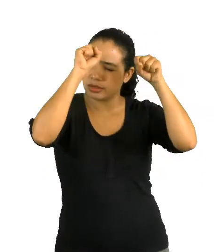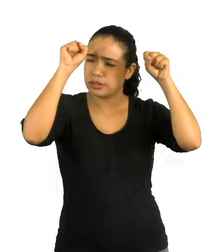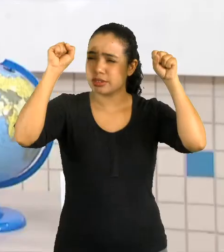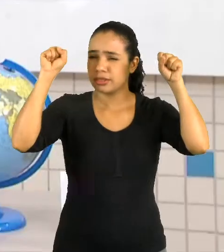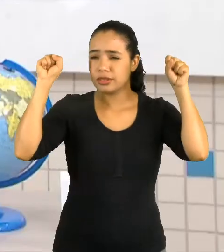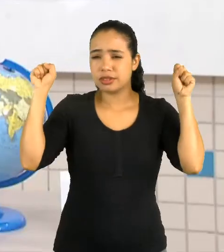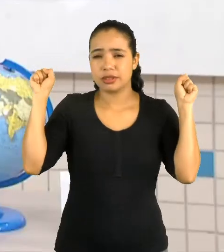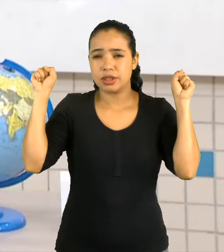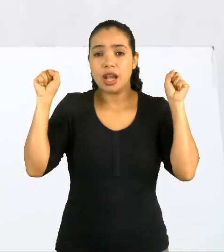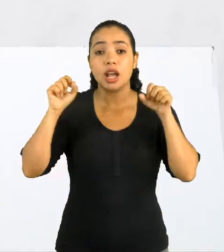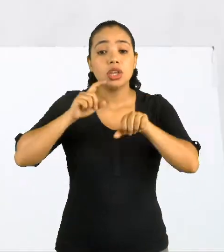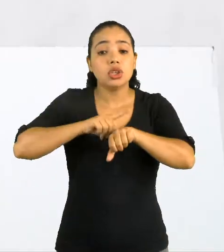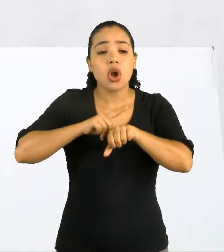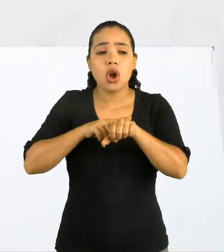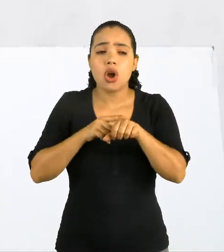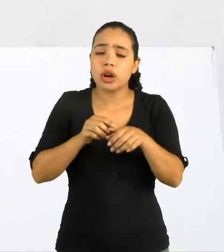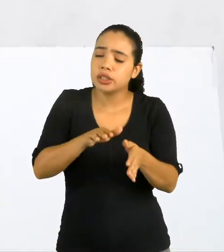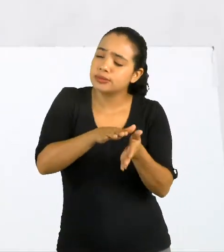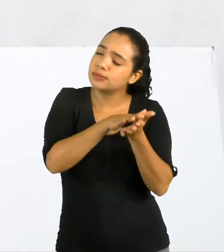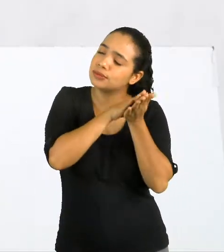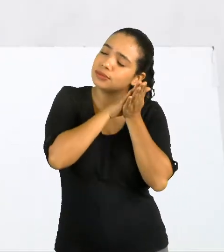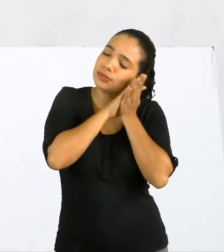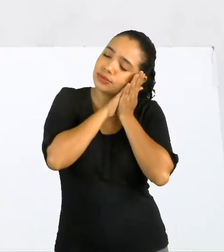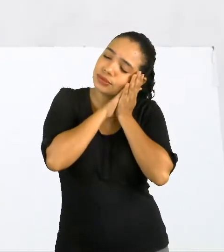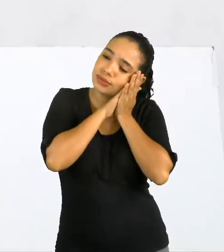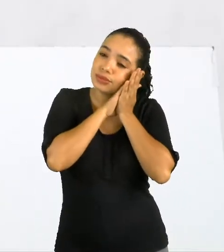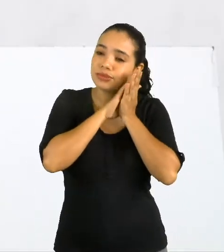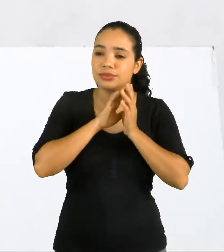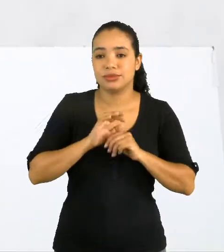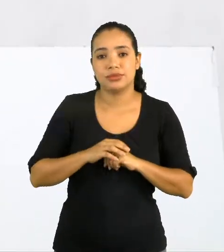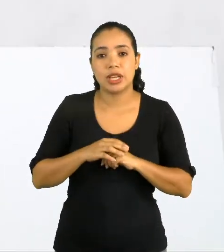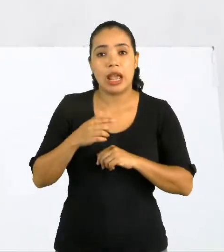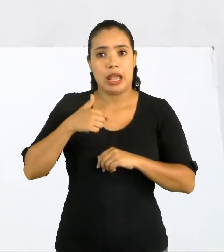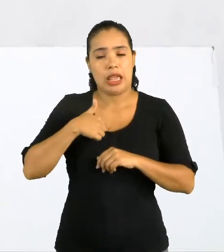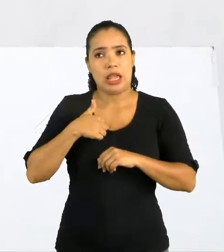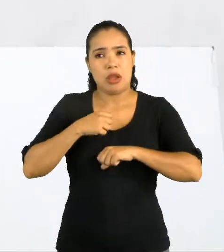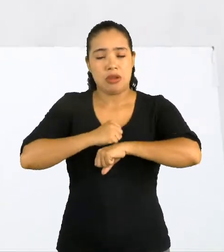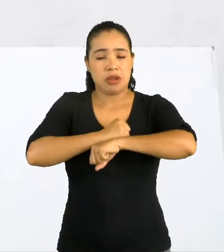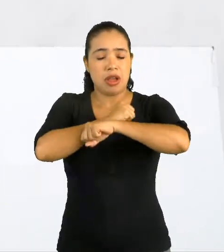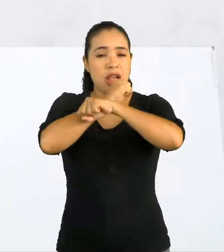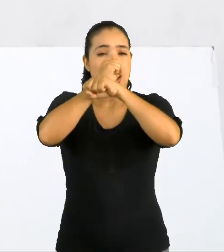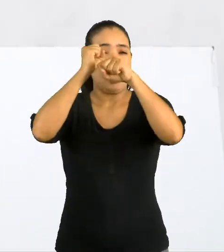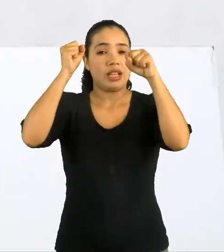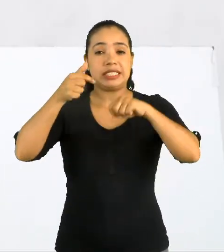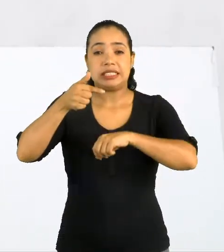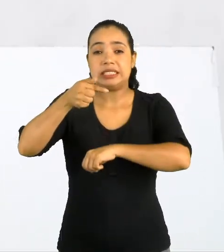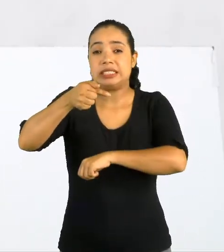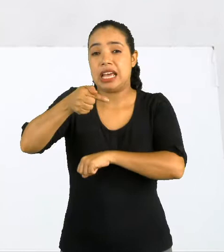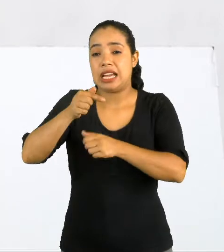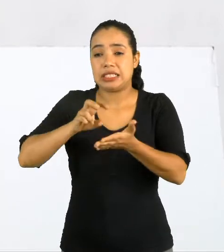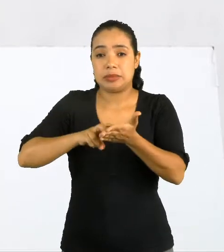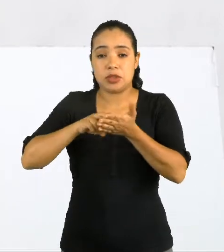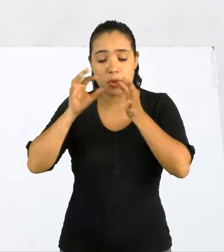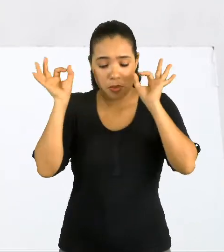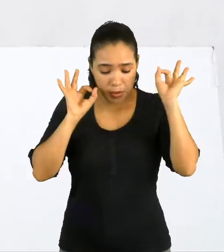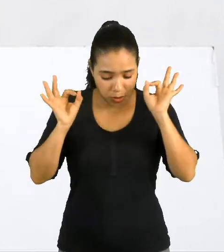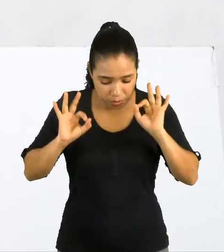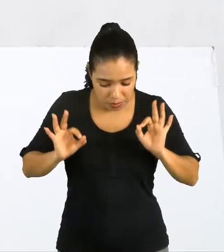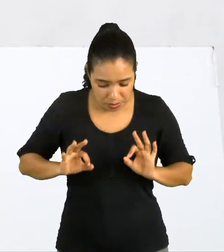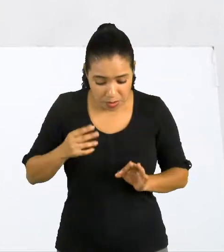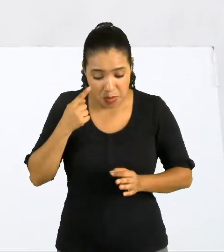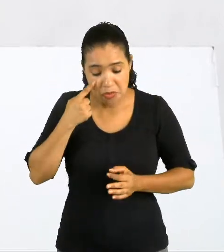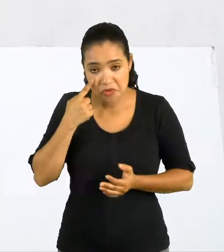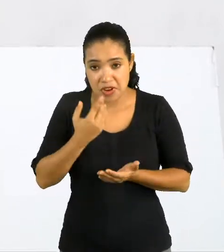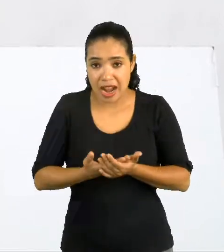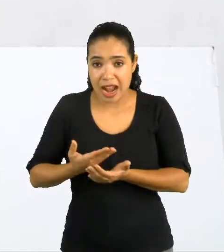horas vão dormir? Professora Aline, eu acordo às sete horas da manhã para dar tempo de me arrumar para assistir às aulas do